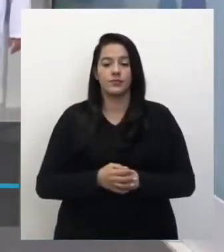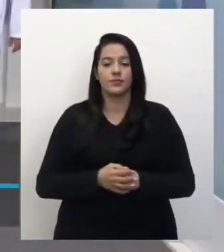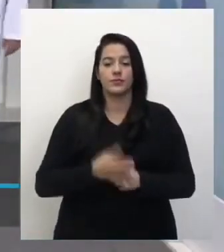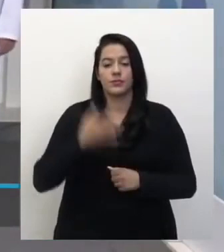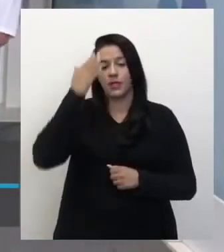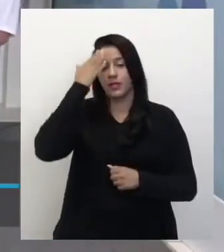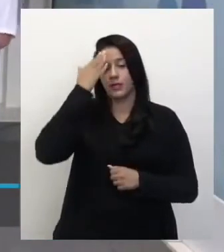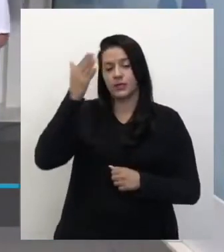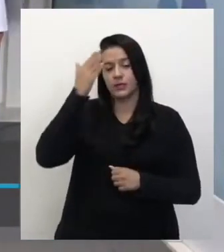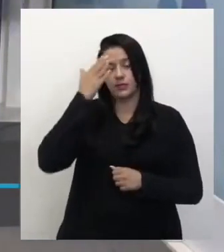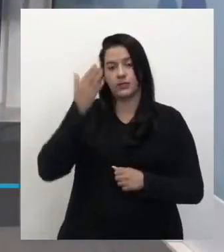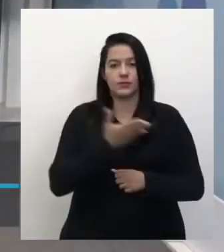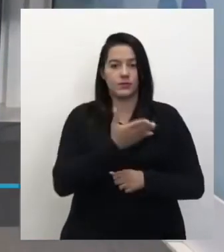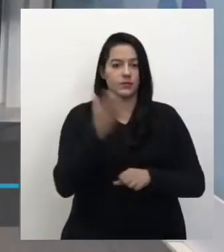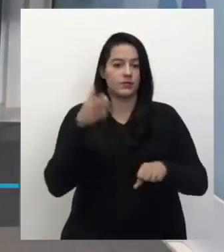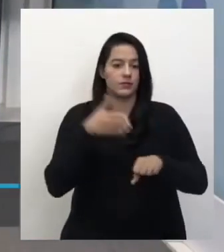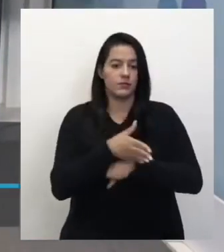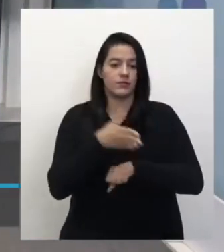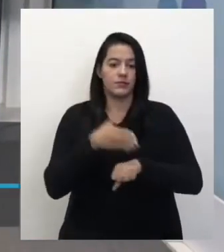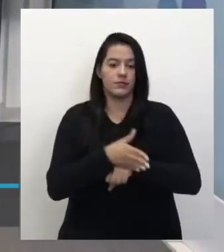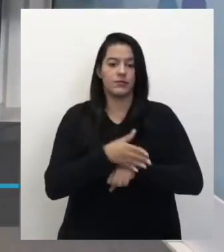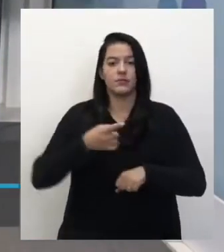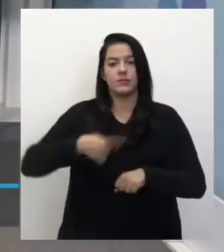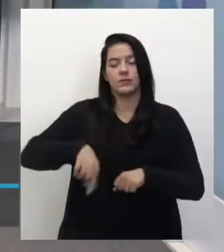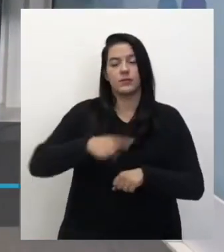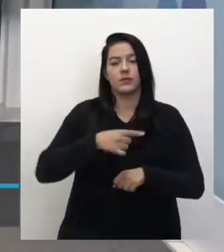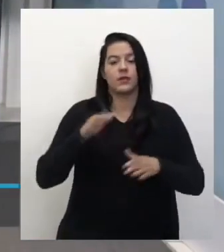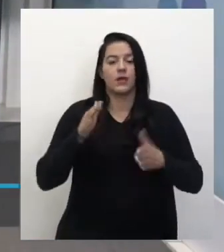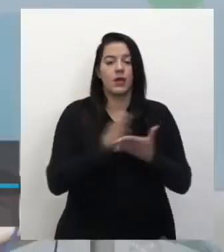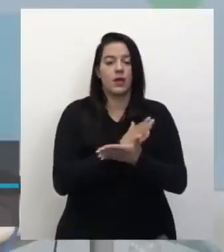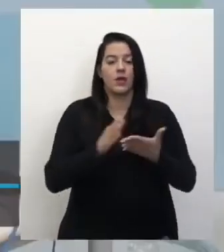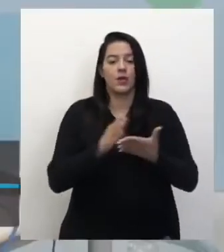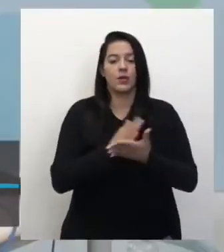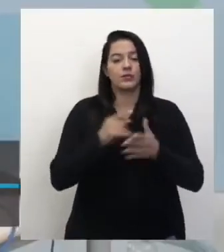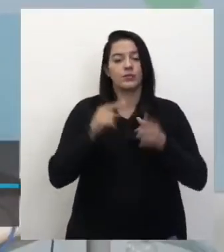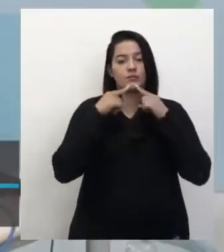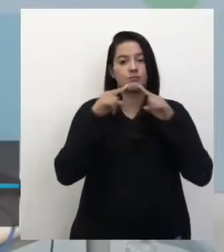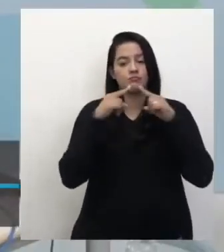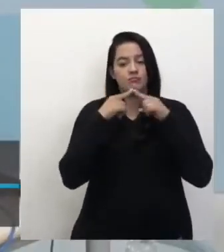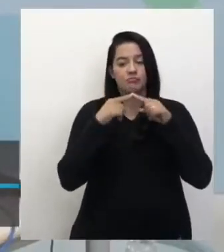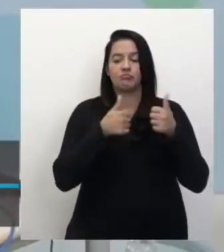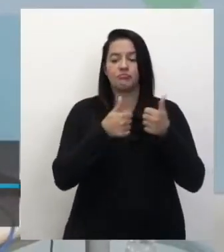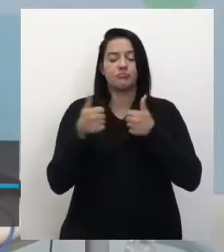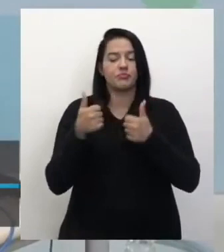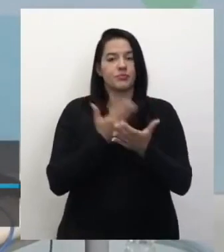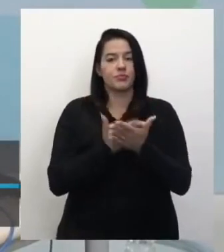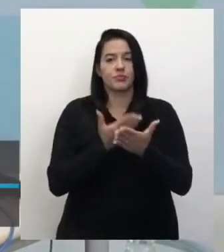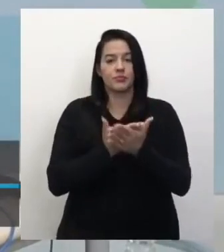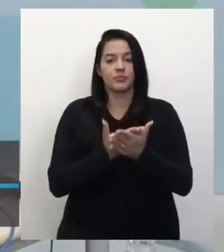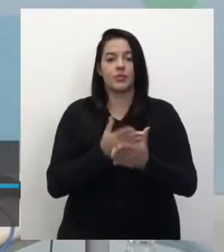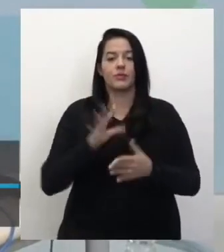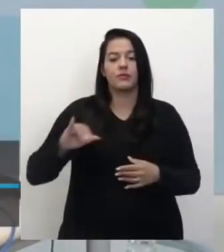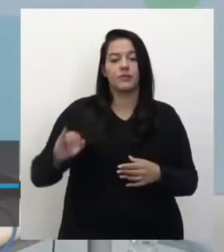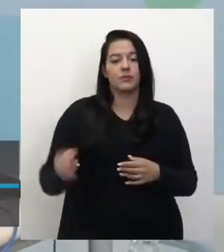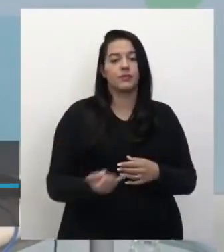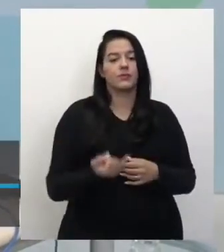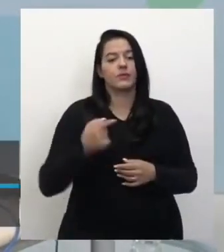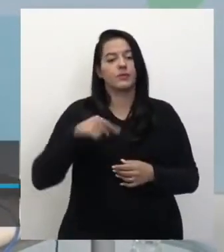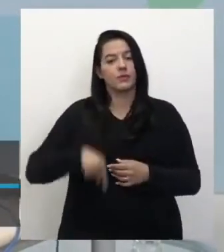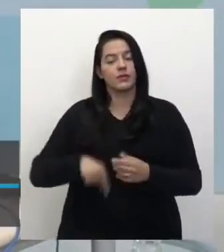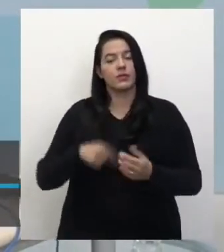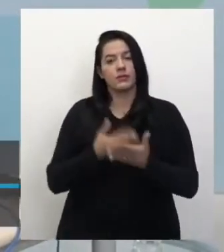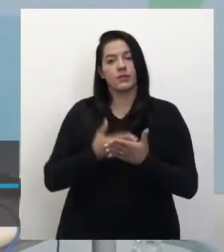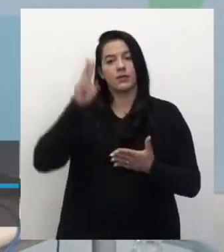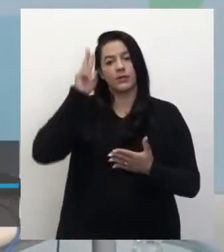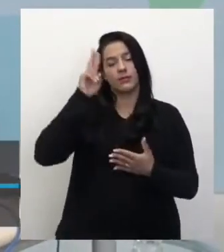participação dos professores aqui, sempre muito críticos em alguns aspectos e tal, e isso faz parte mesmo da aula. Aproveita aí, eu aproveito também para